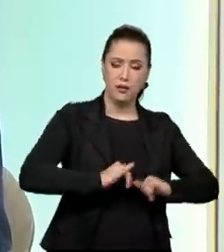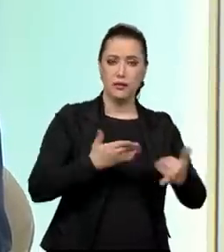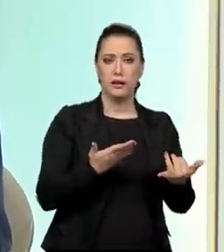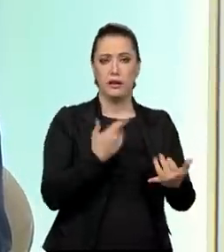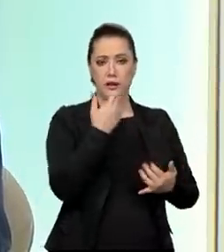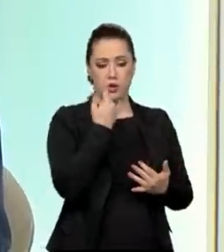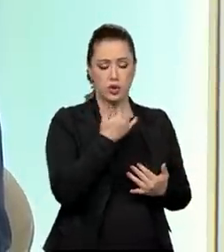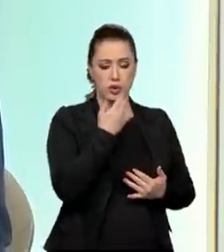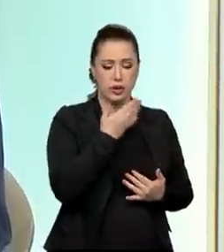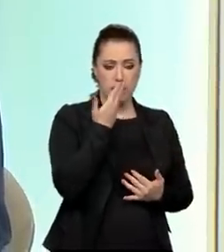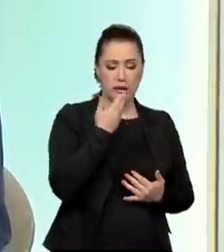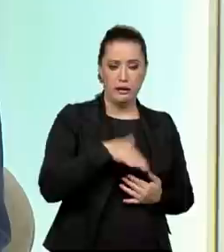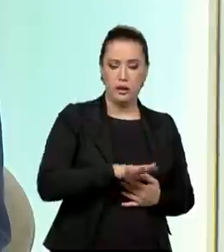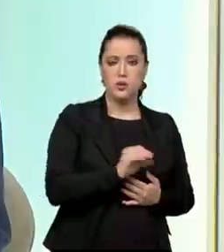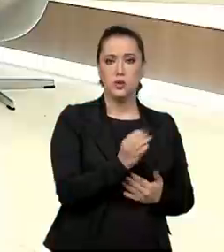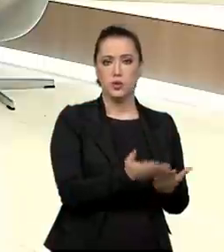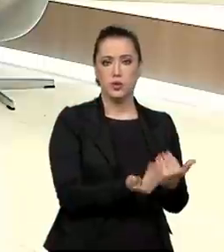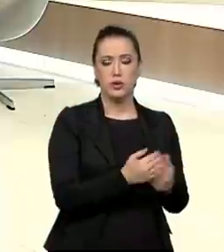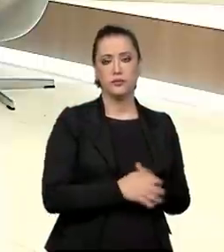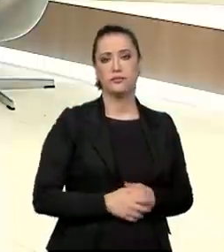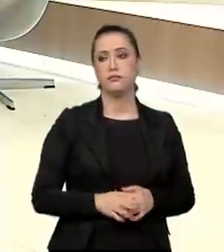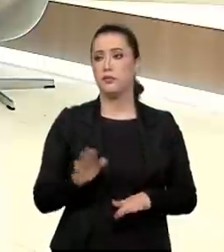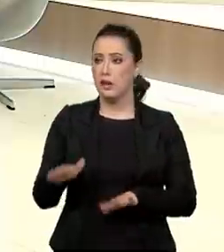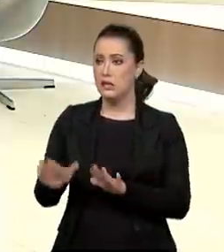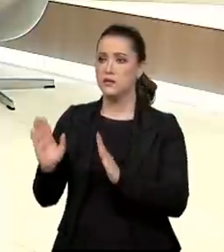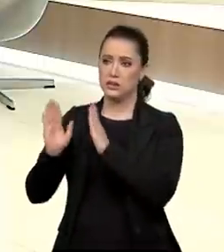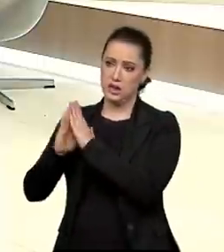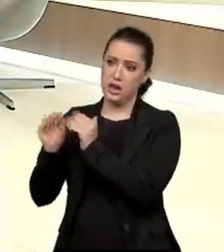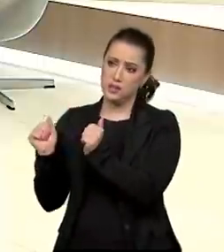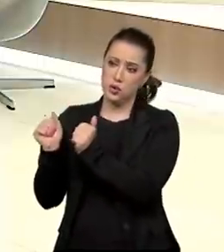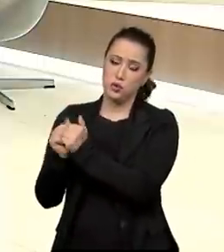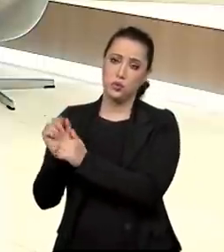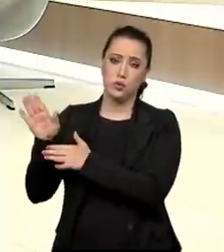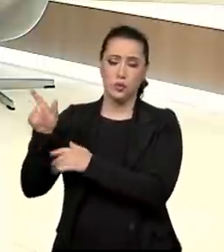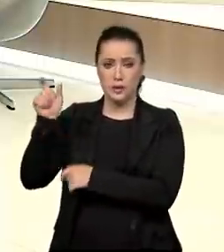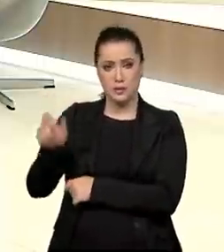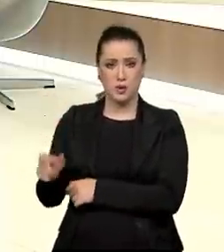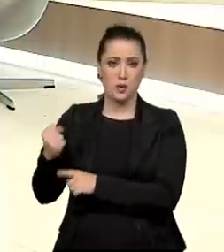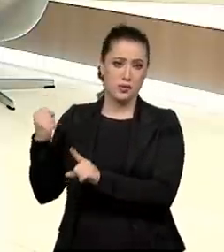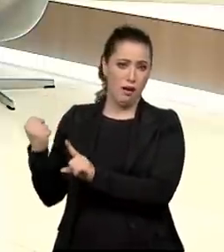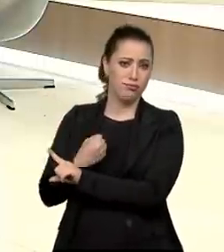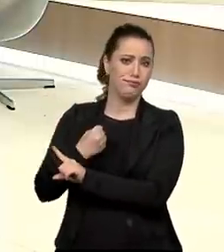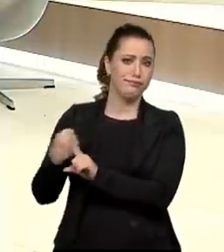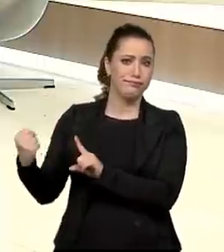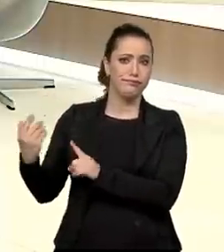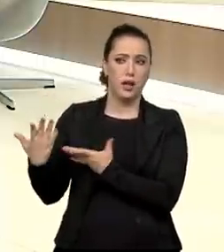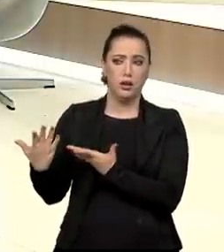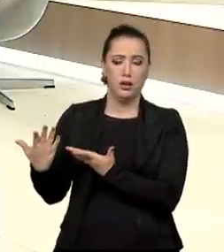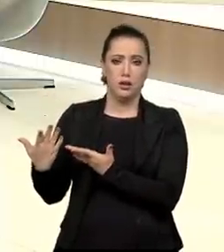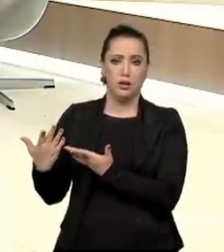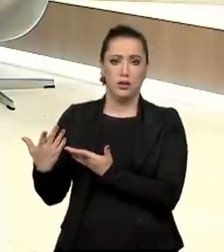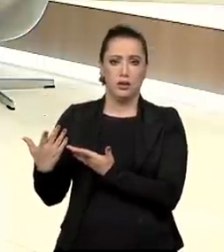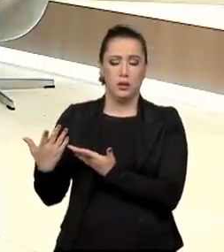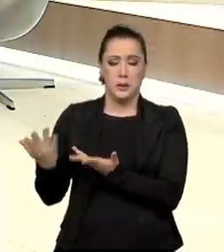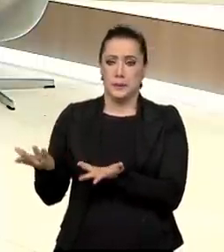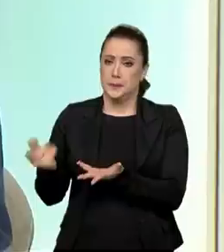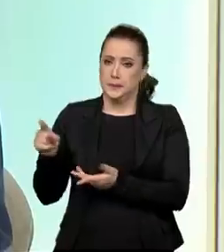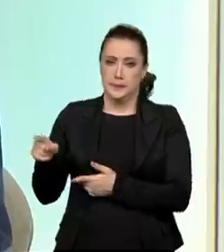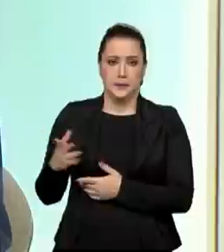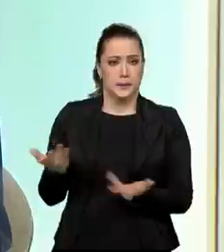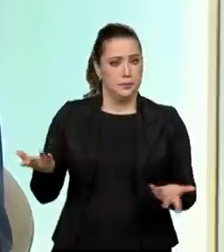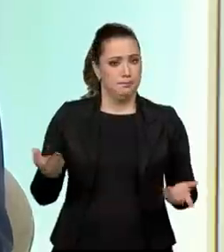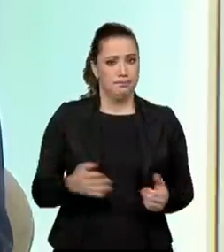desse adolescente. Muitas vezes ela está em casa com o agressor. Agora, na pandemia, você imagina, considerando que são